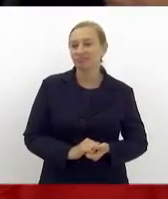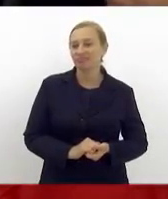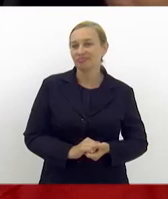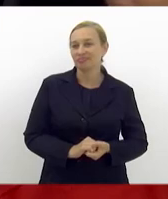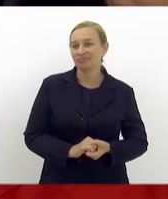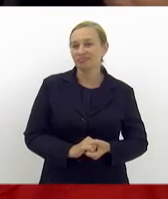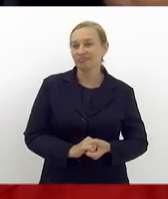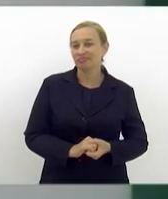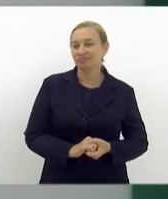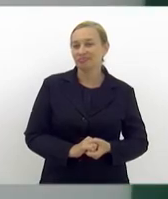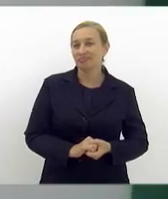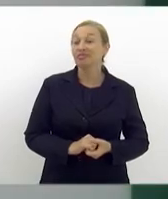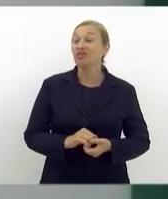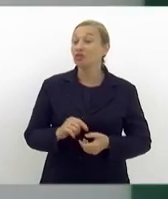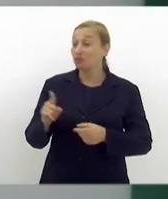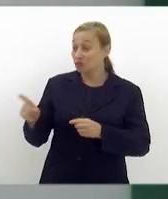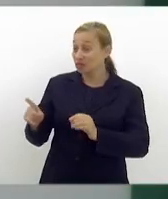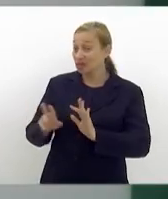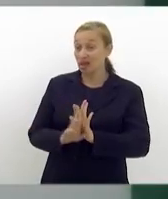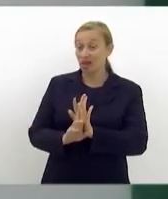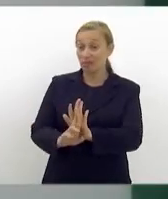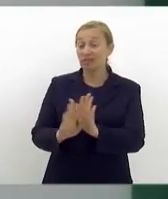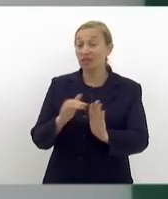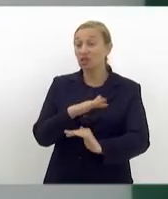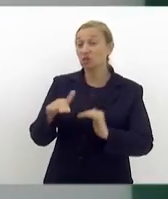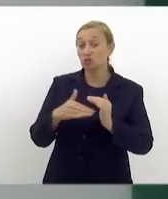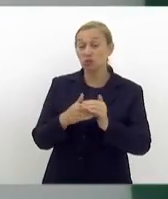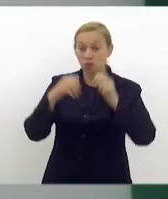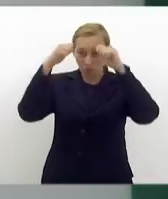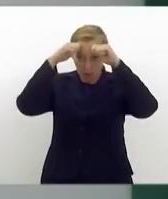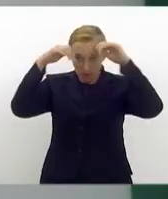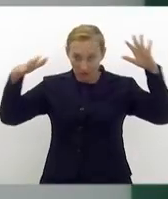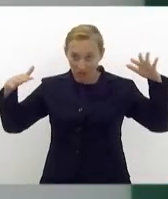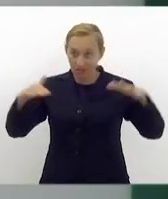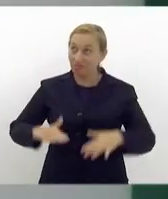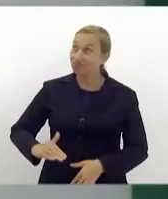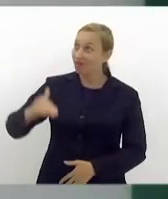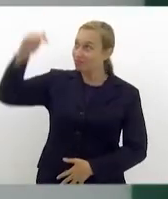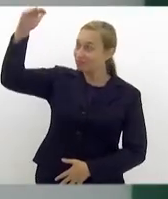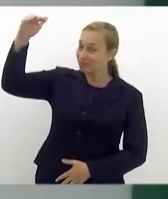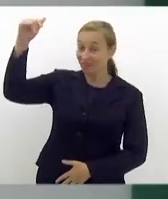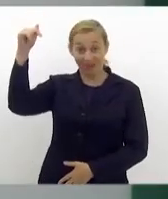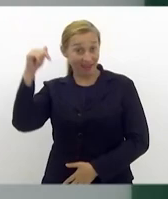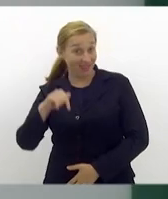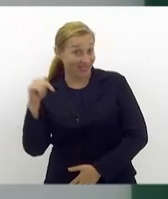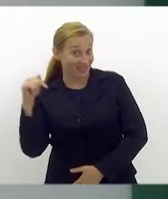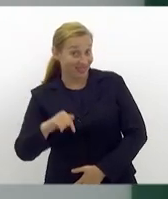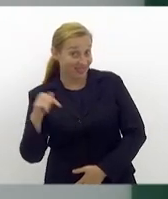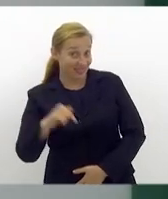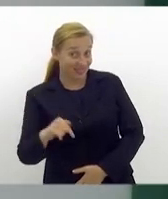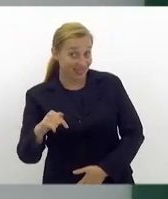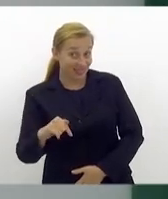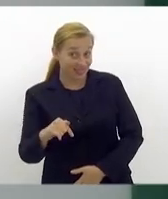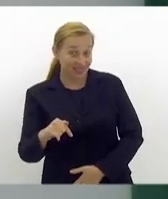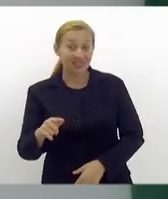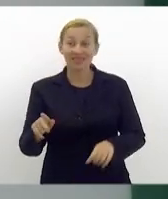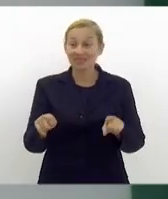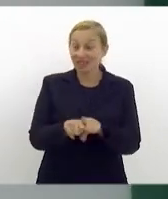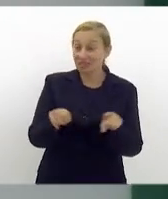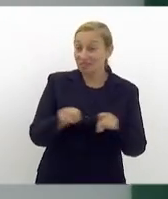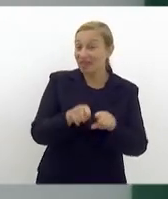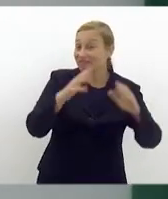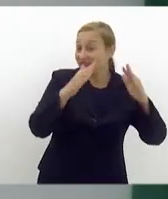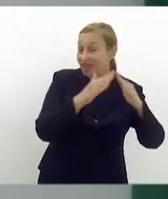E você representa todos os autistas adultos, Jonatas. Aqui. Aqueles também que estão em